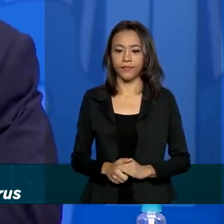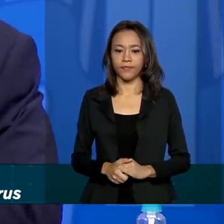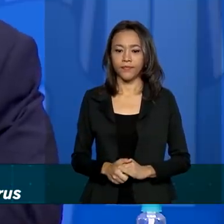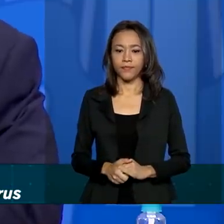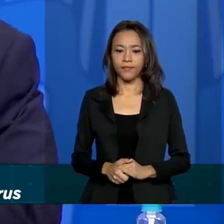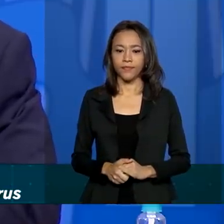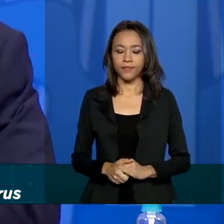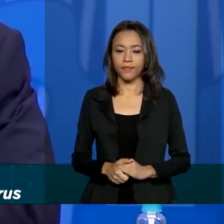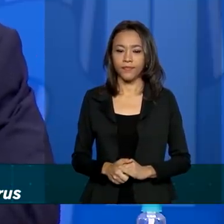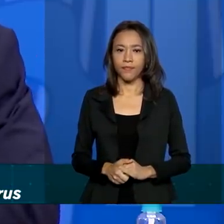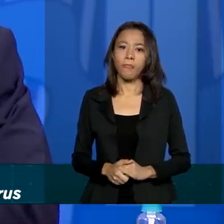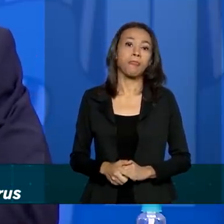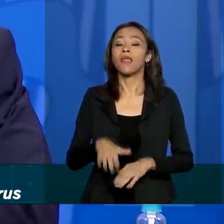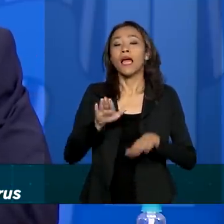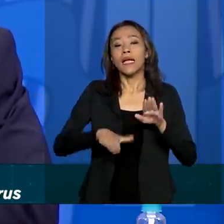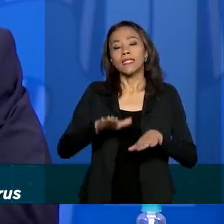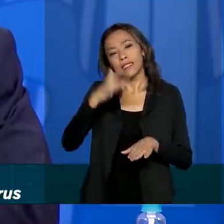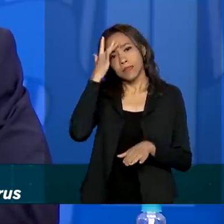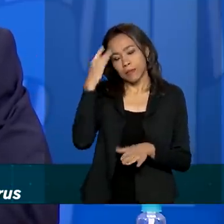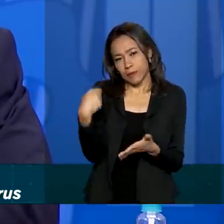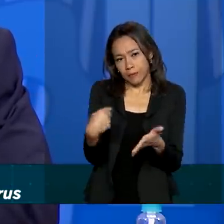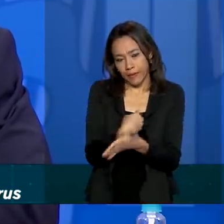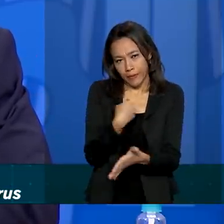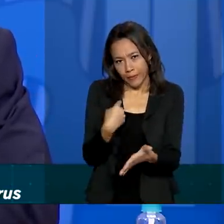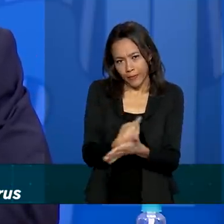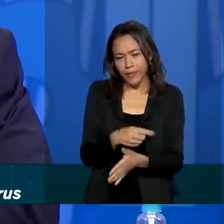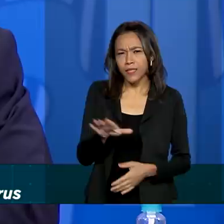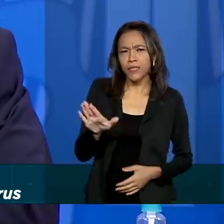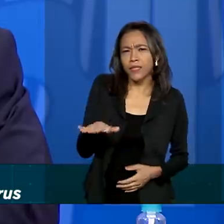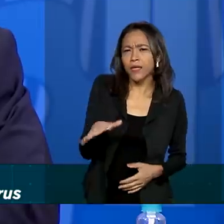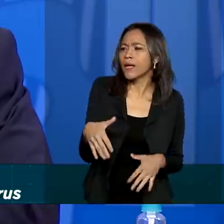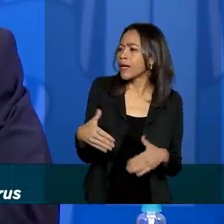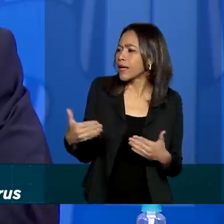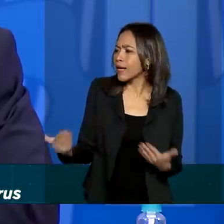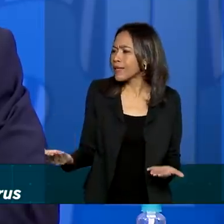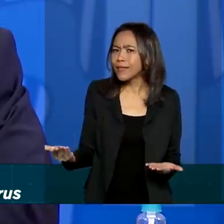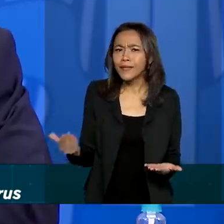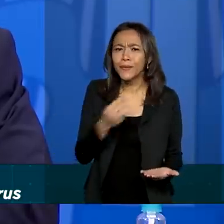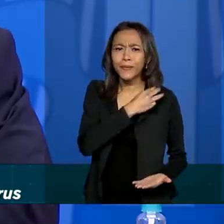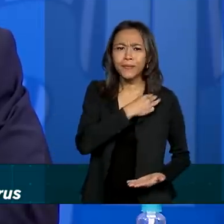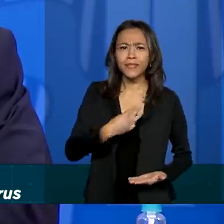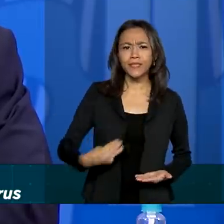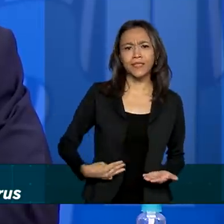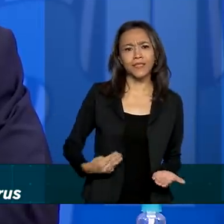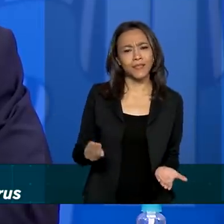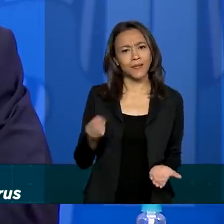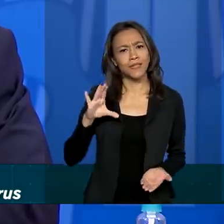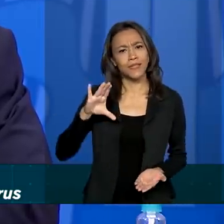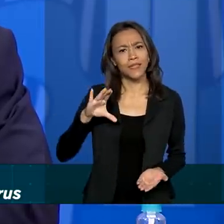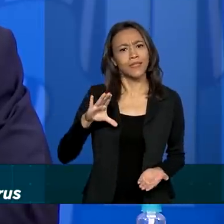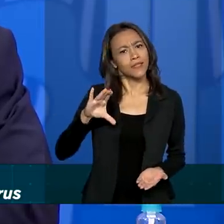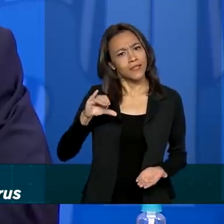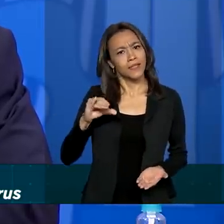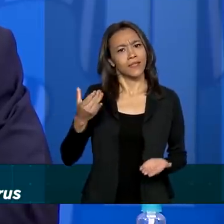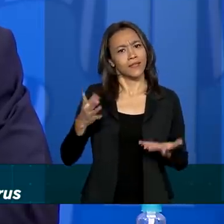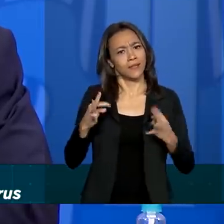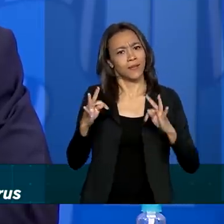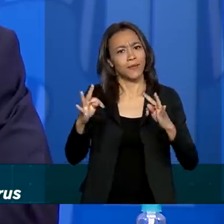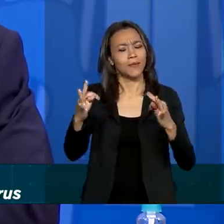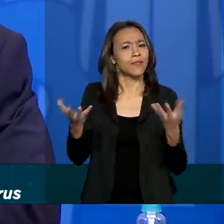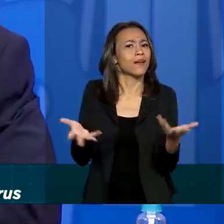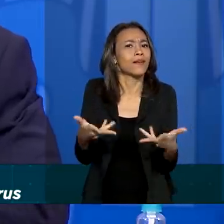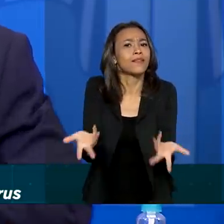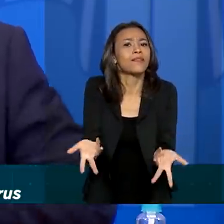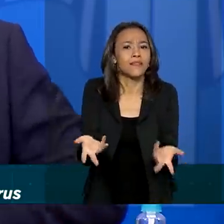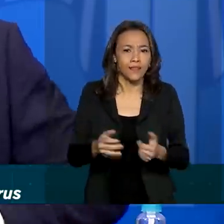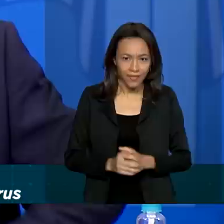É assim, às vezes as pessoas perguntam até assim, falam assim, pô, vem cá, onde é que está o ministro de Ciência e Tecnologia, né? O que o Ministério tem feito?